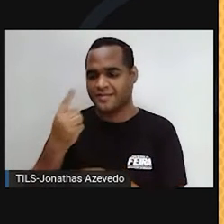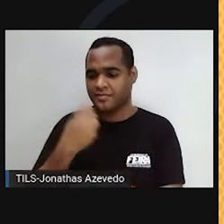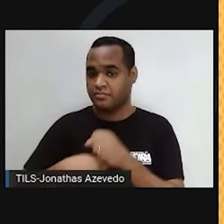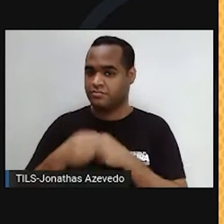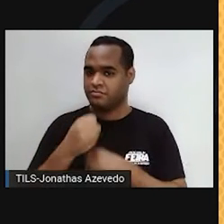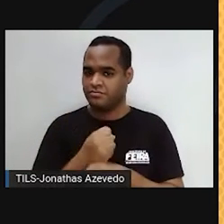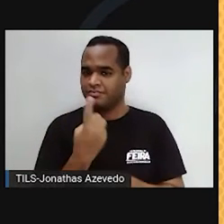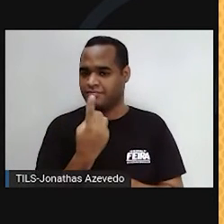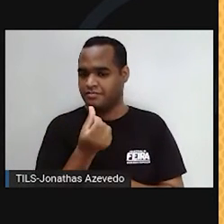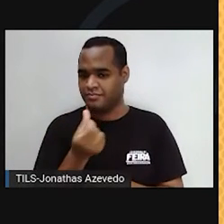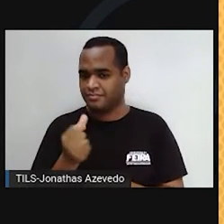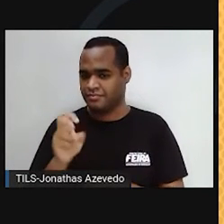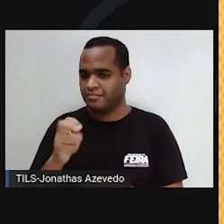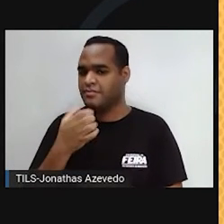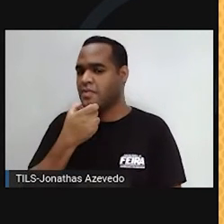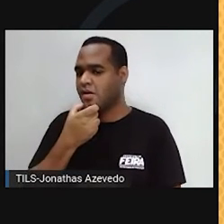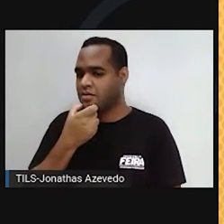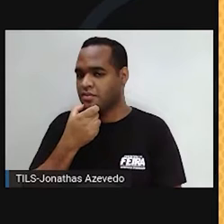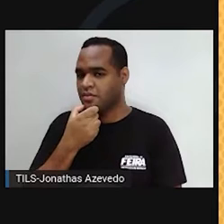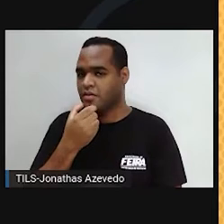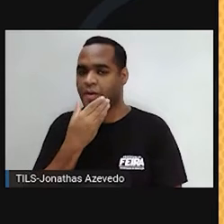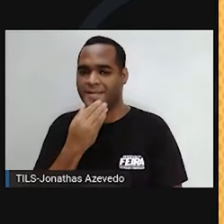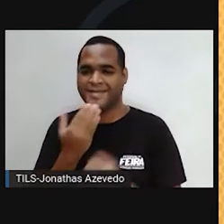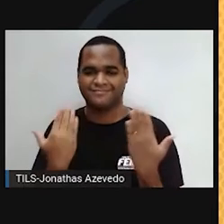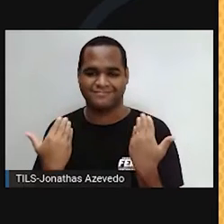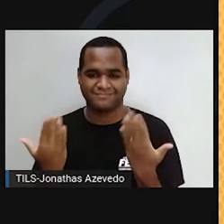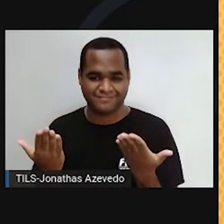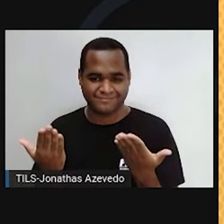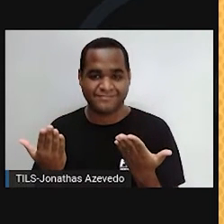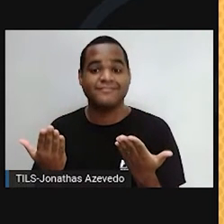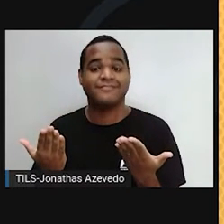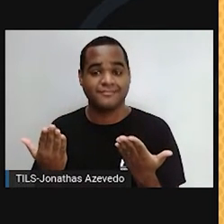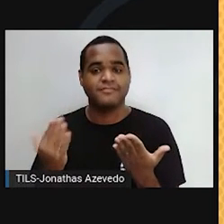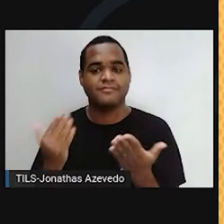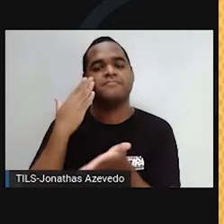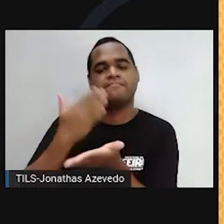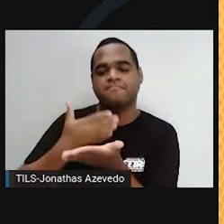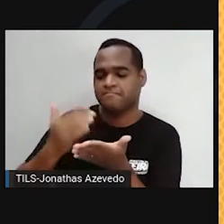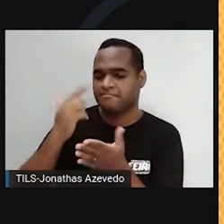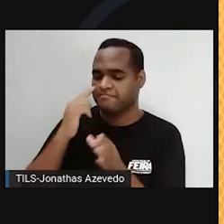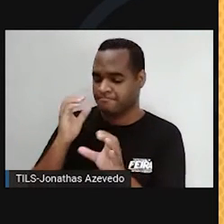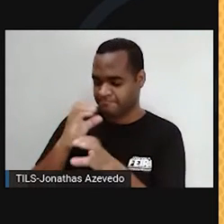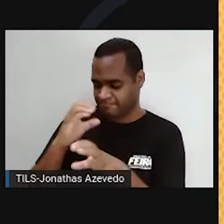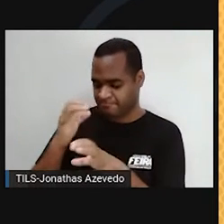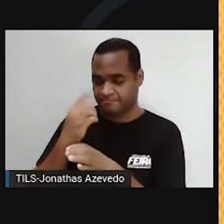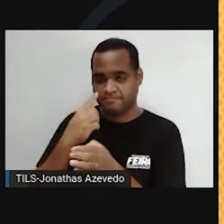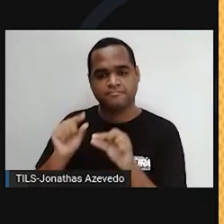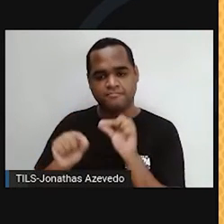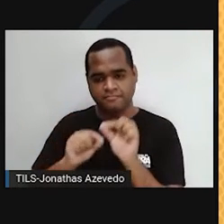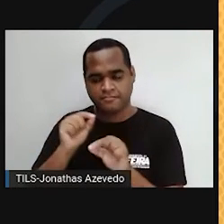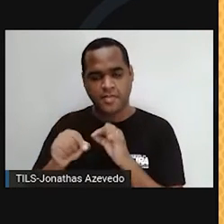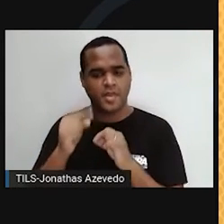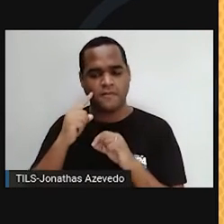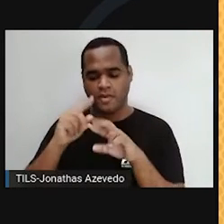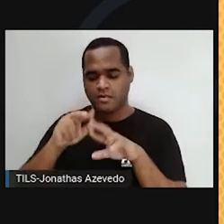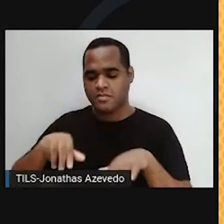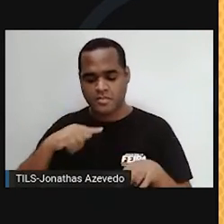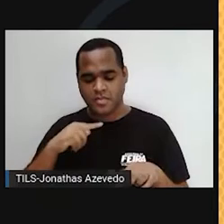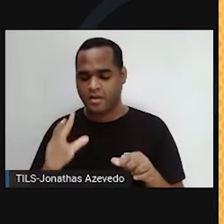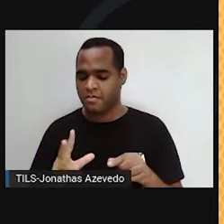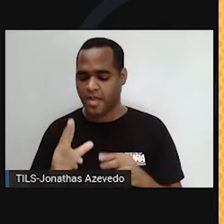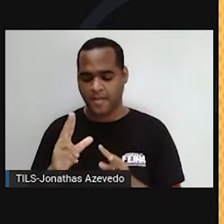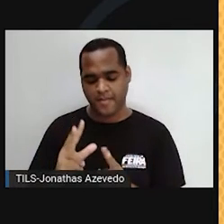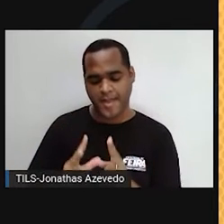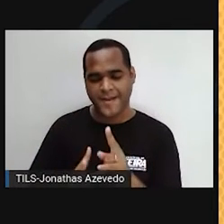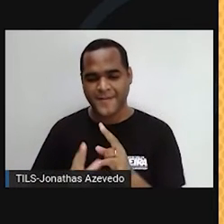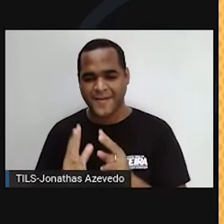cientista inglês chamado Robert Hooke. Através de um microscópio, ele estava observando cortes bem